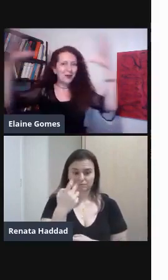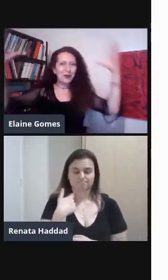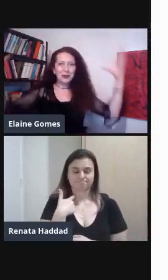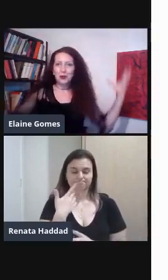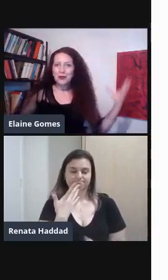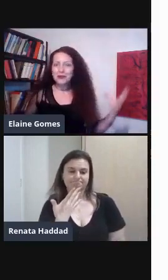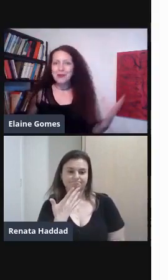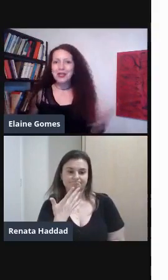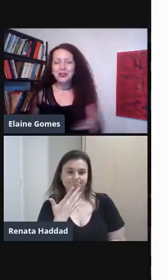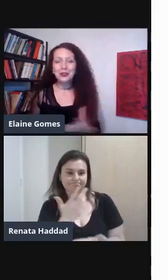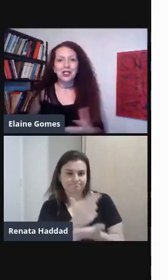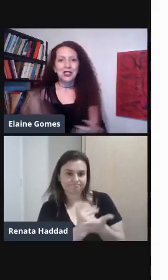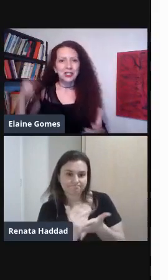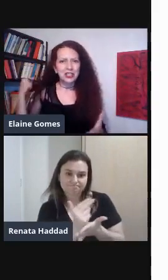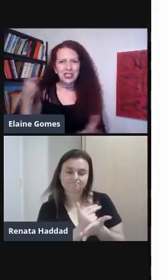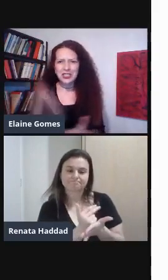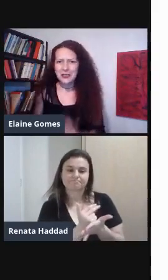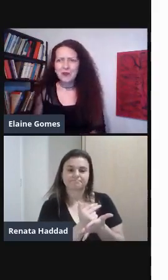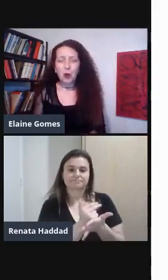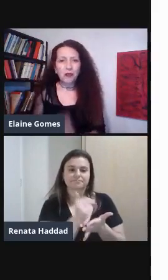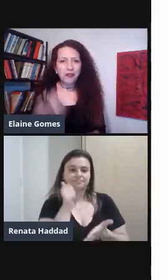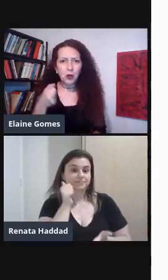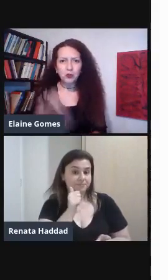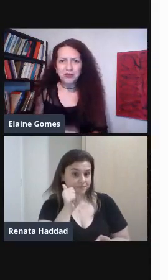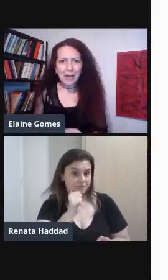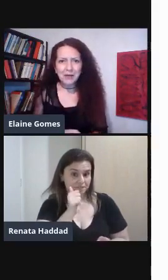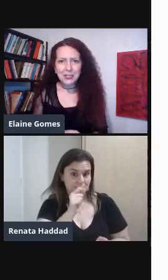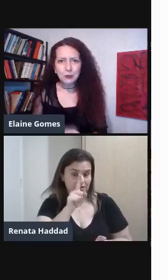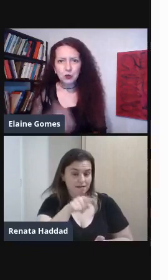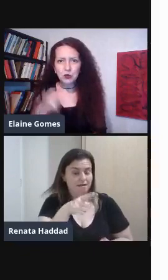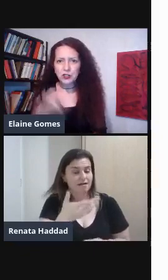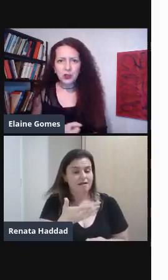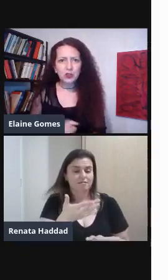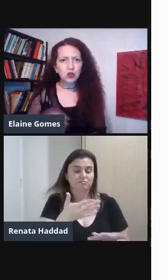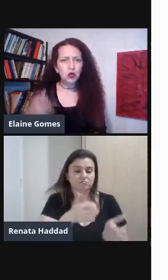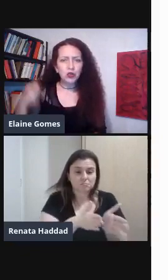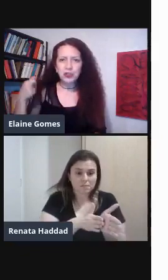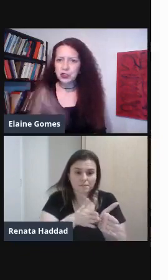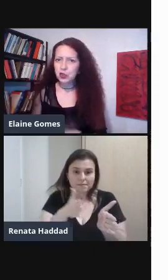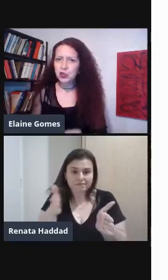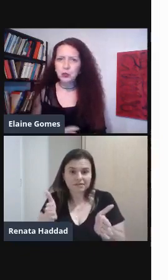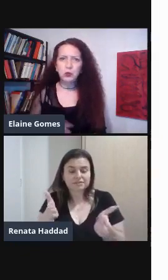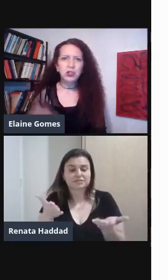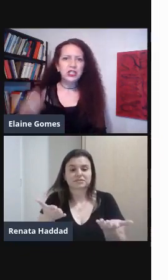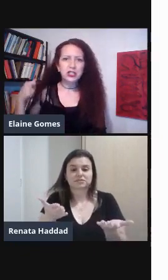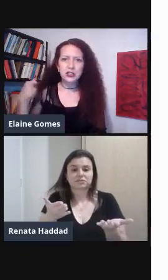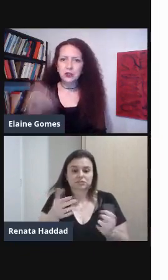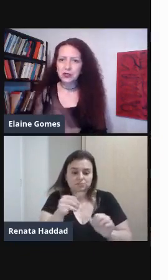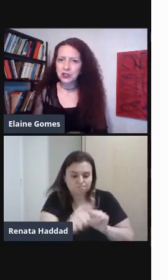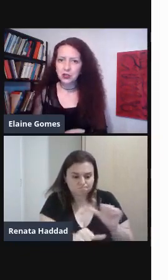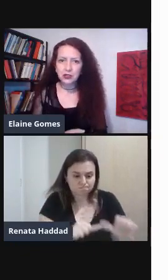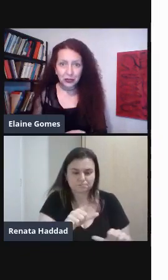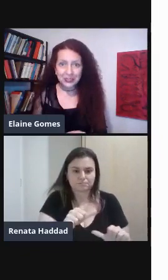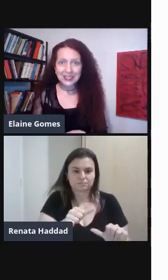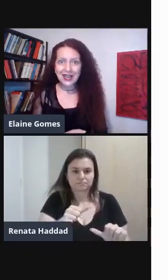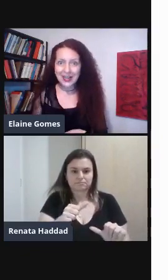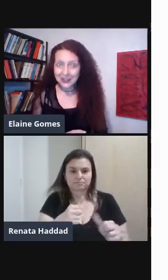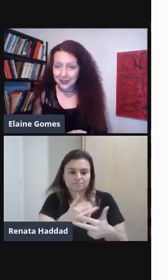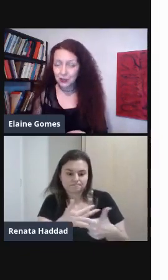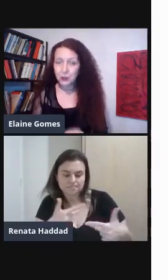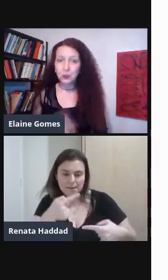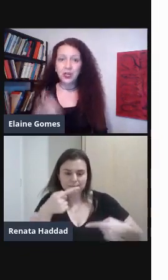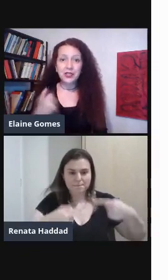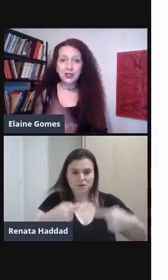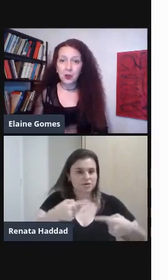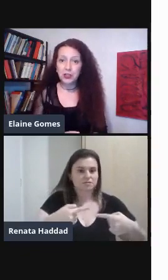foi realmente Um movimento De confrontar mesmo Com situações Com questões políticas Com questões sociais